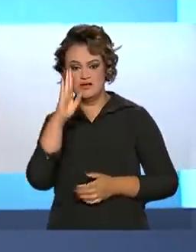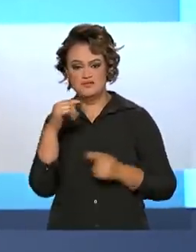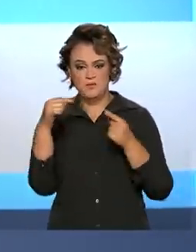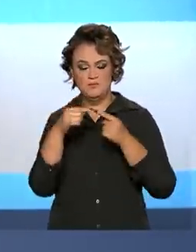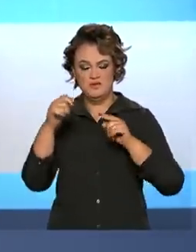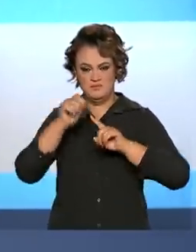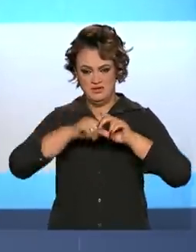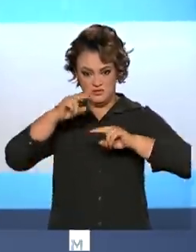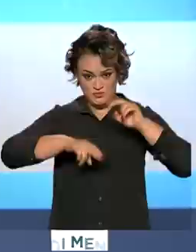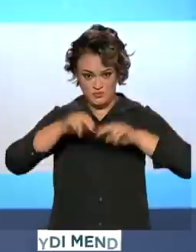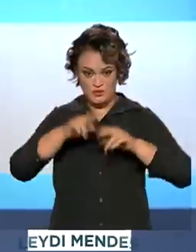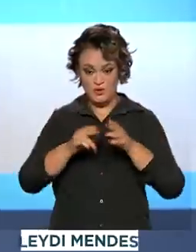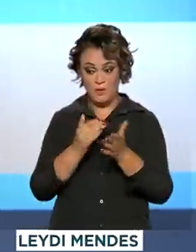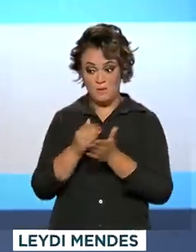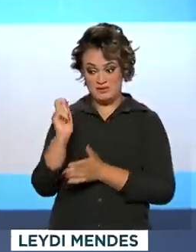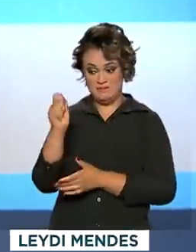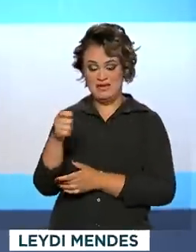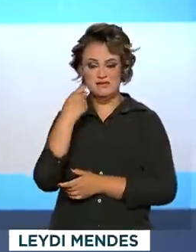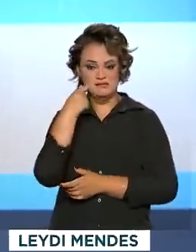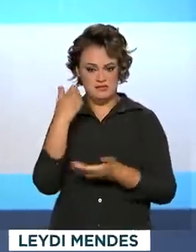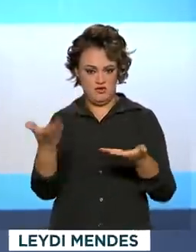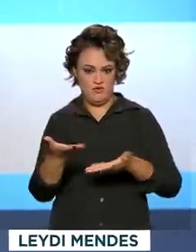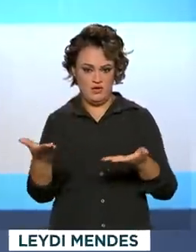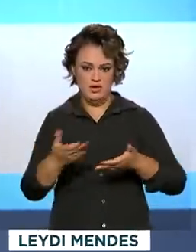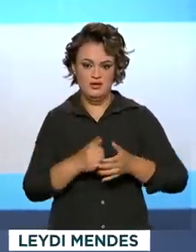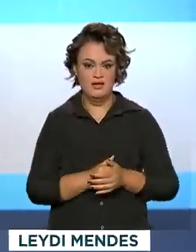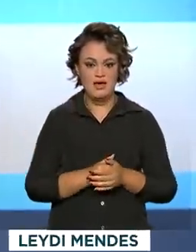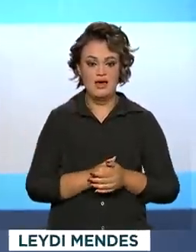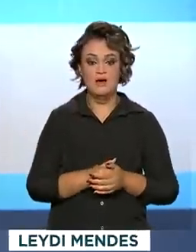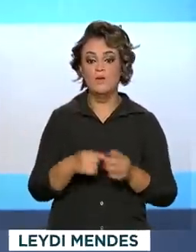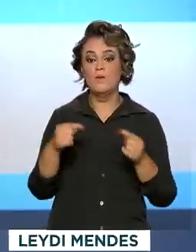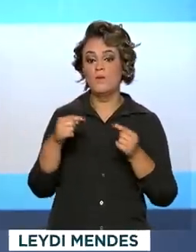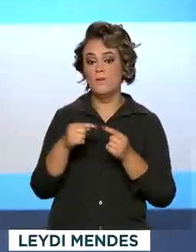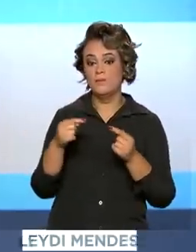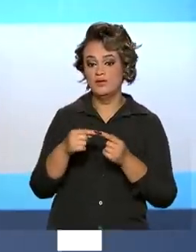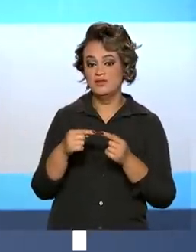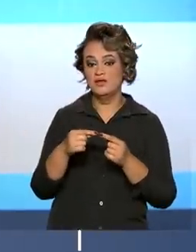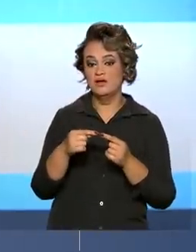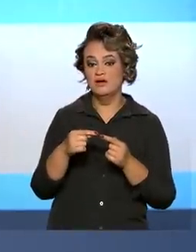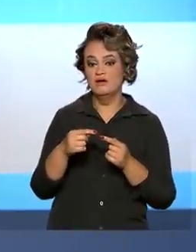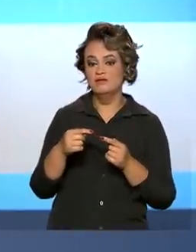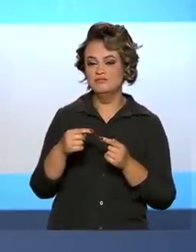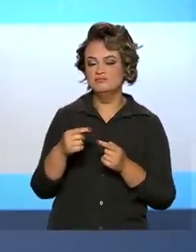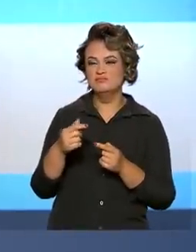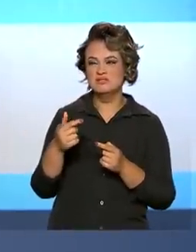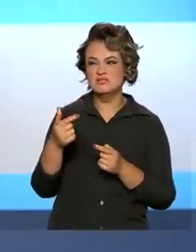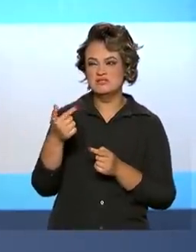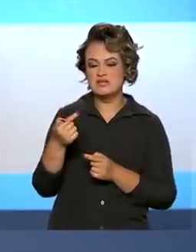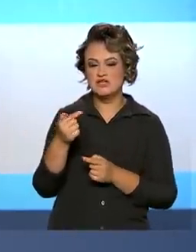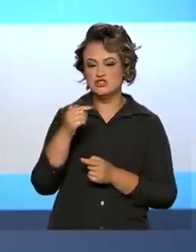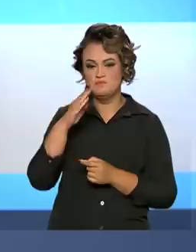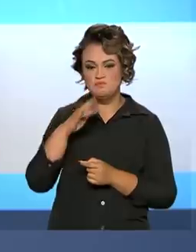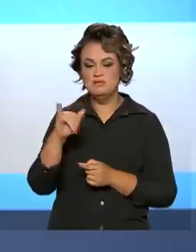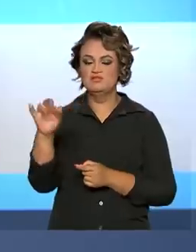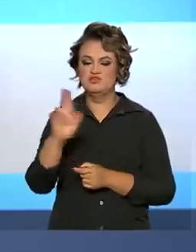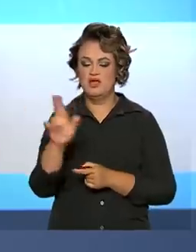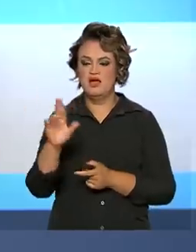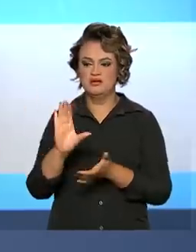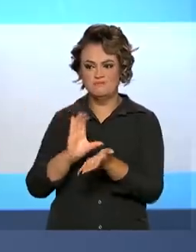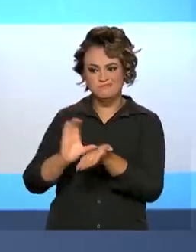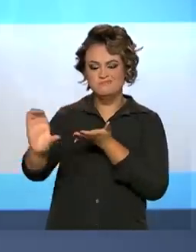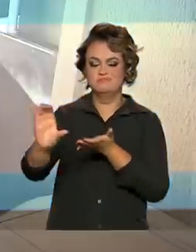junho, começa a ser pago nesta sexta-feira. Para este mês, o repasse do governo federal é de mais de R 7,5 bilhões.